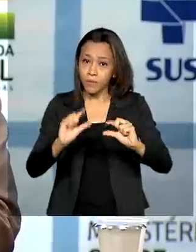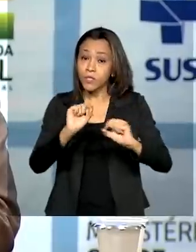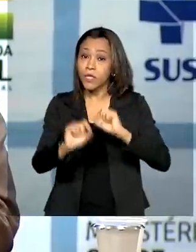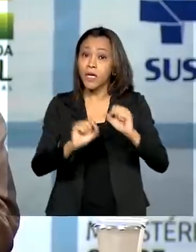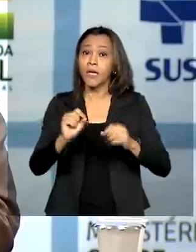e de prorrogação de leitos.